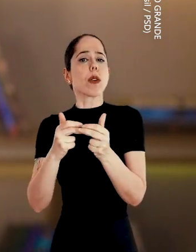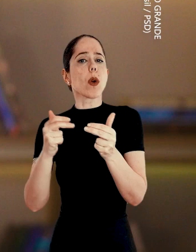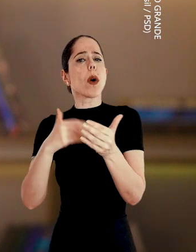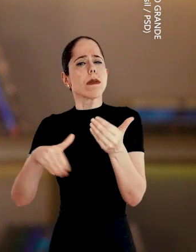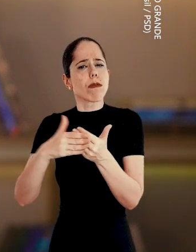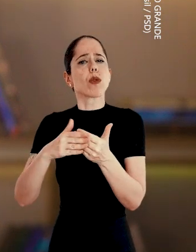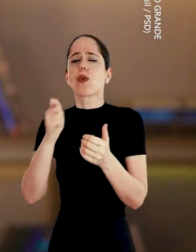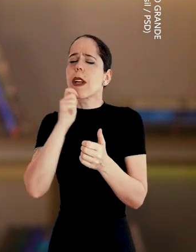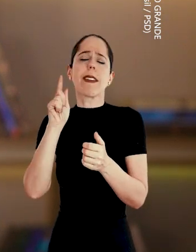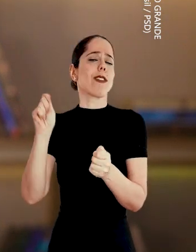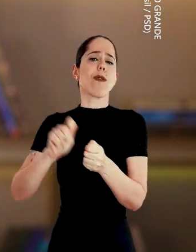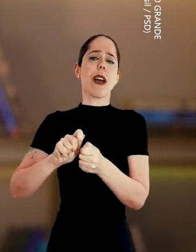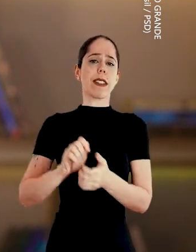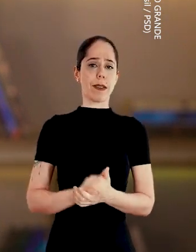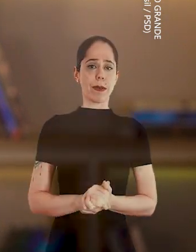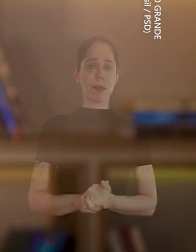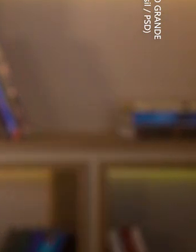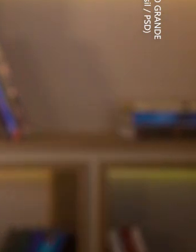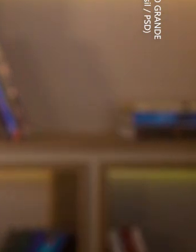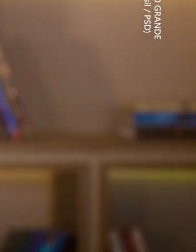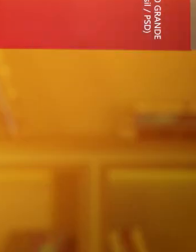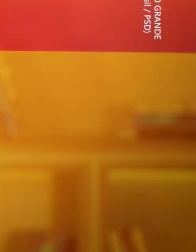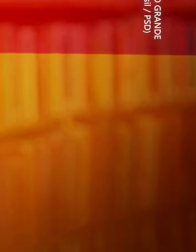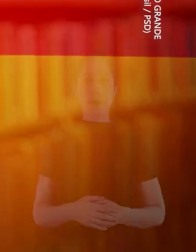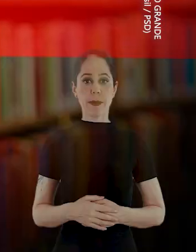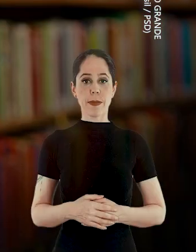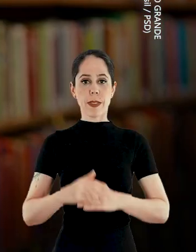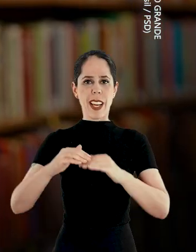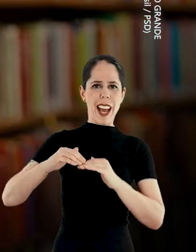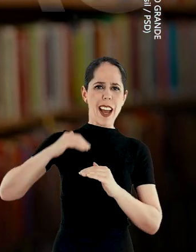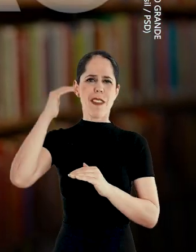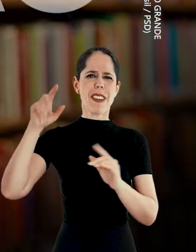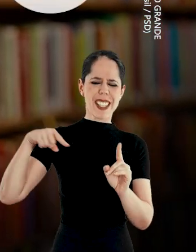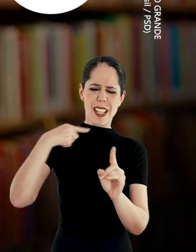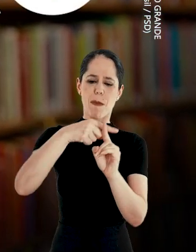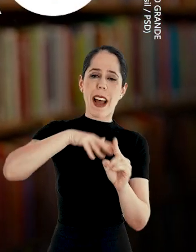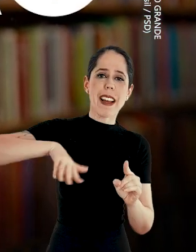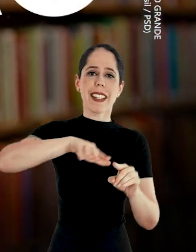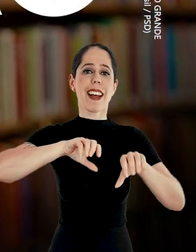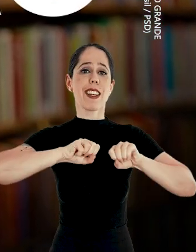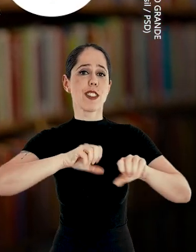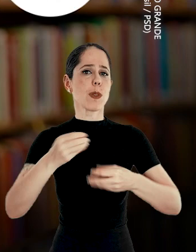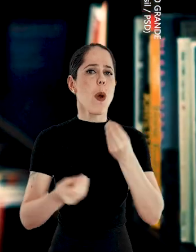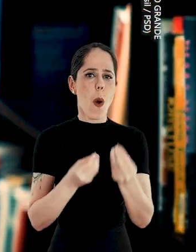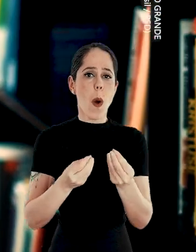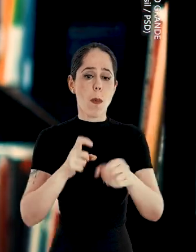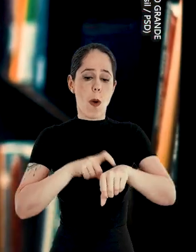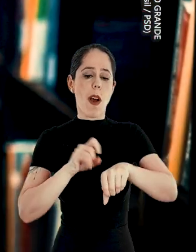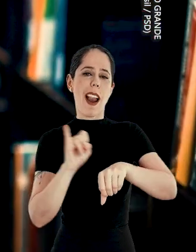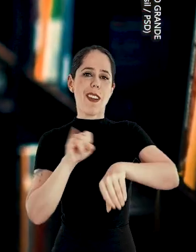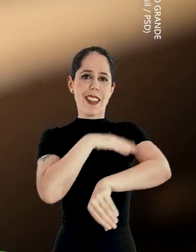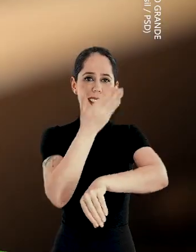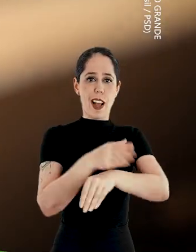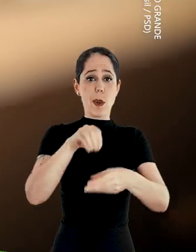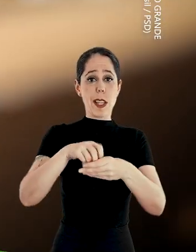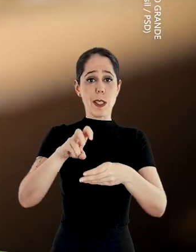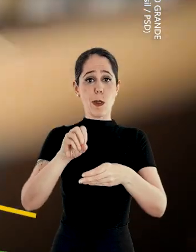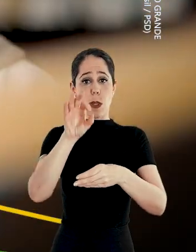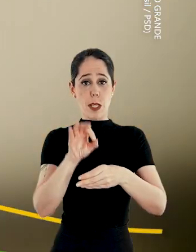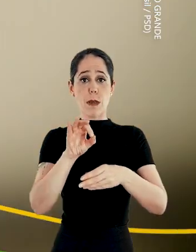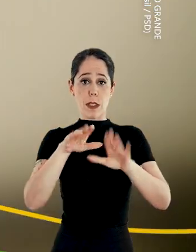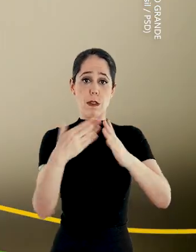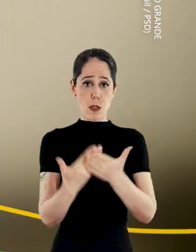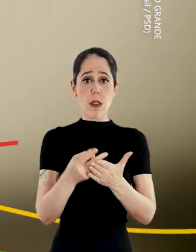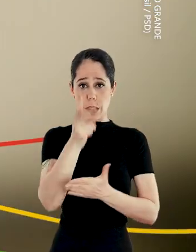fazermos Tudo o que ainda não fizemos Avançar mais na educação Com turno integral em 50